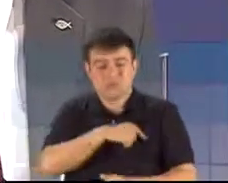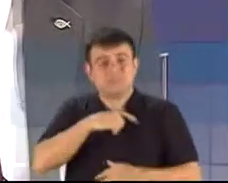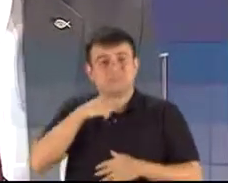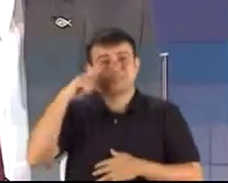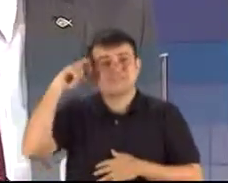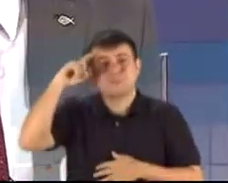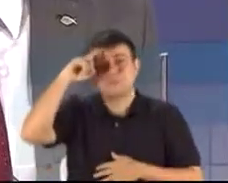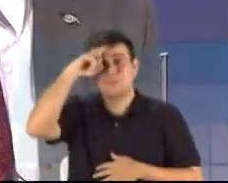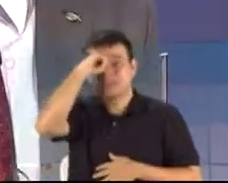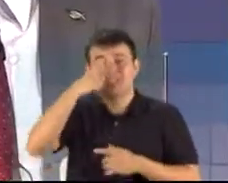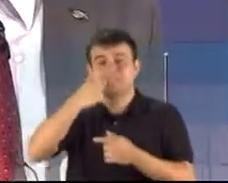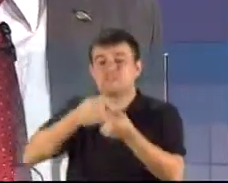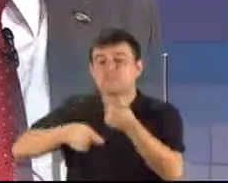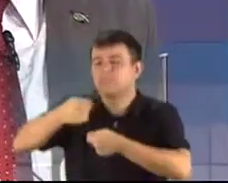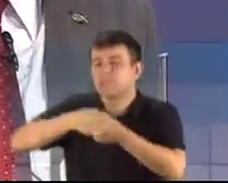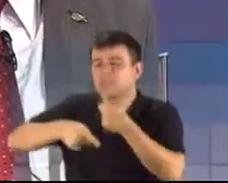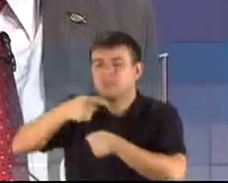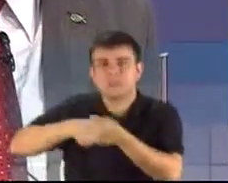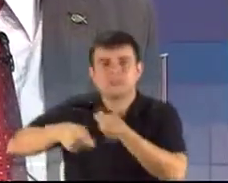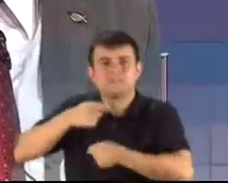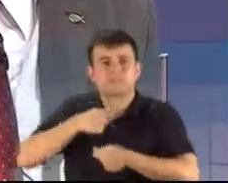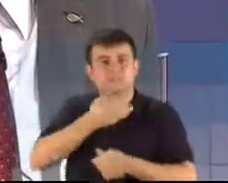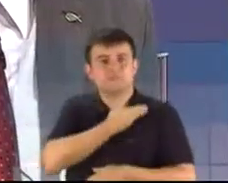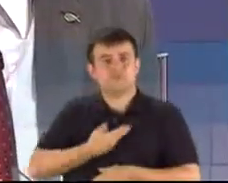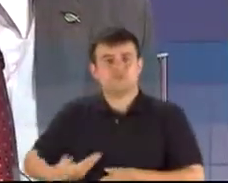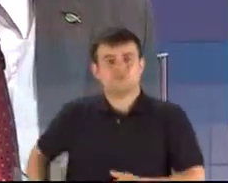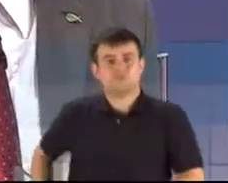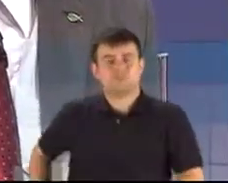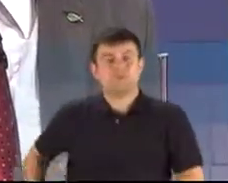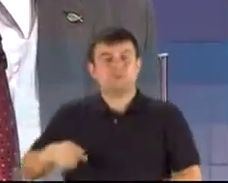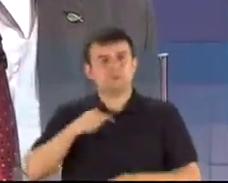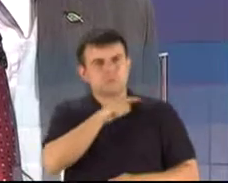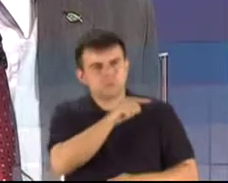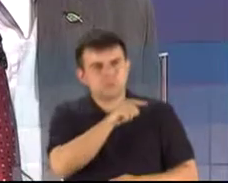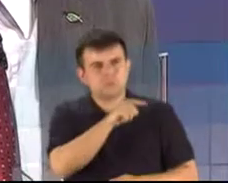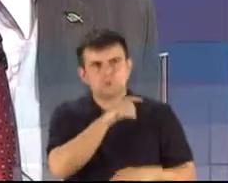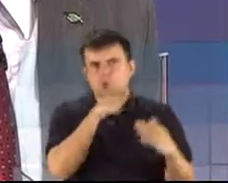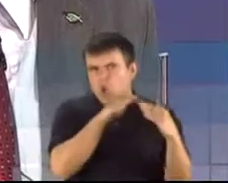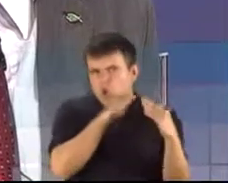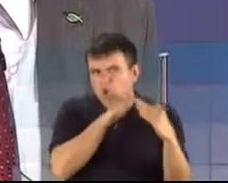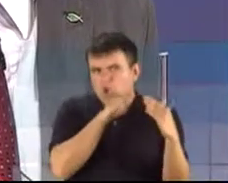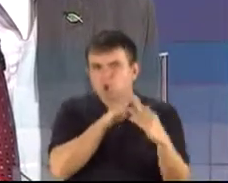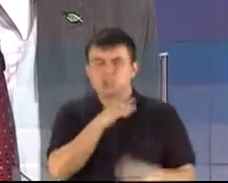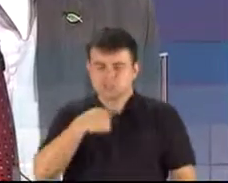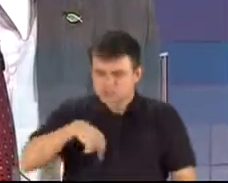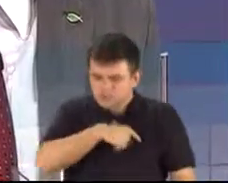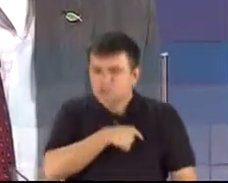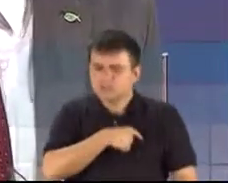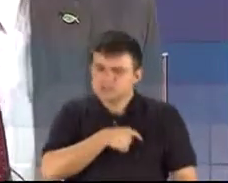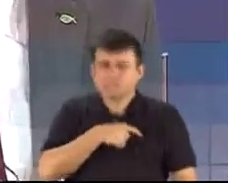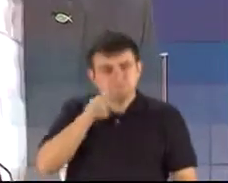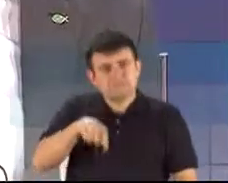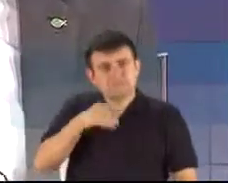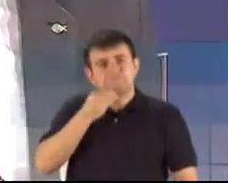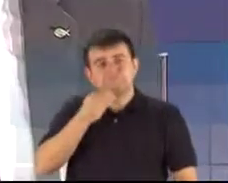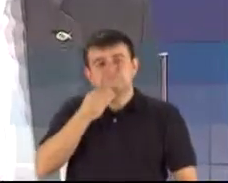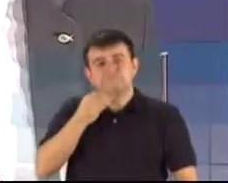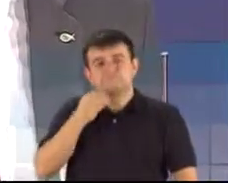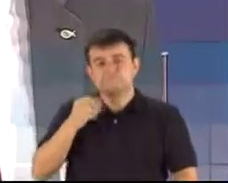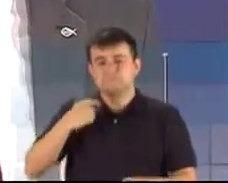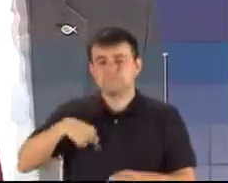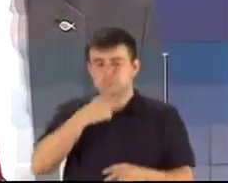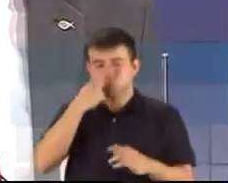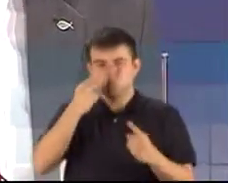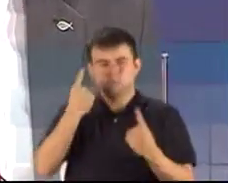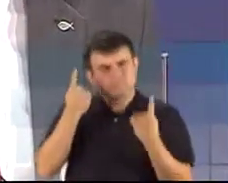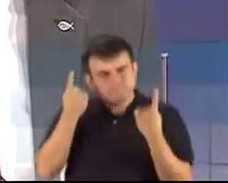nas finanças públicas. Você não acha que nós tínhamos que fazer uma contestação forte